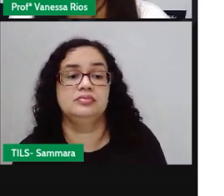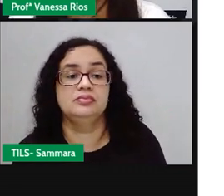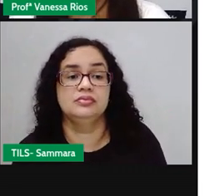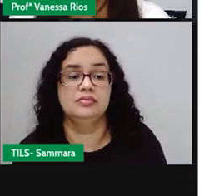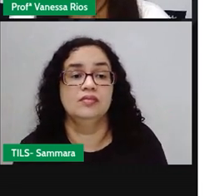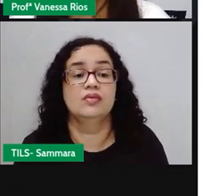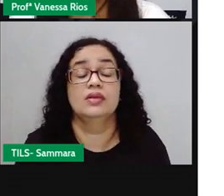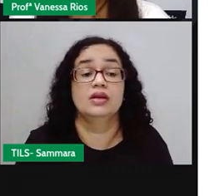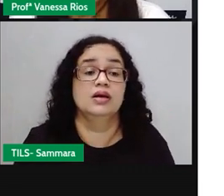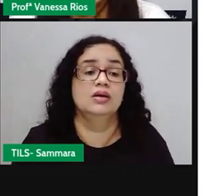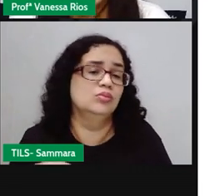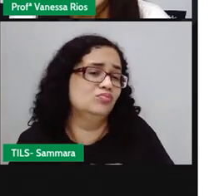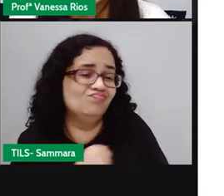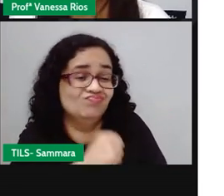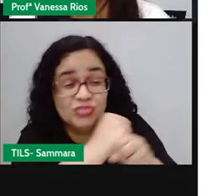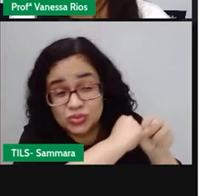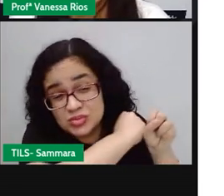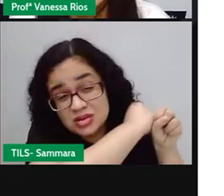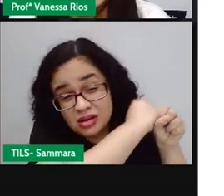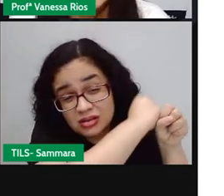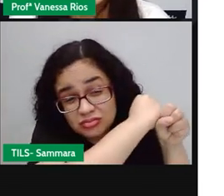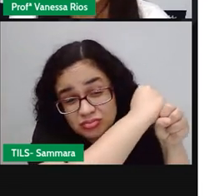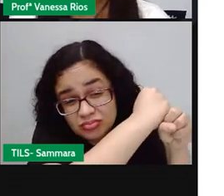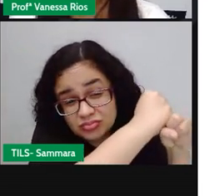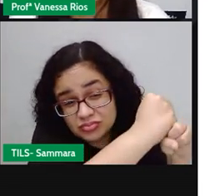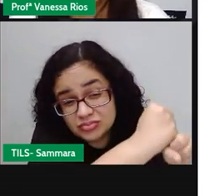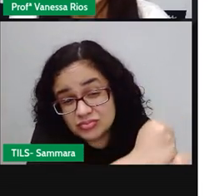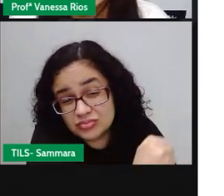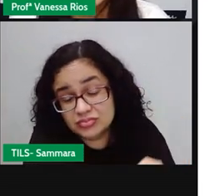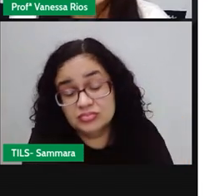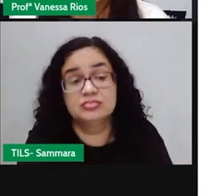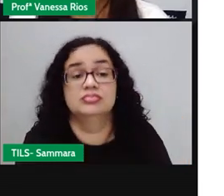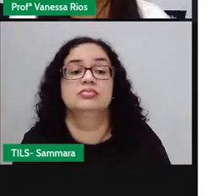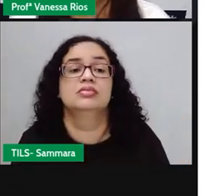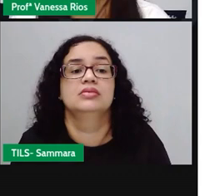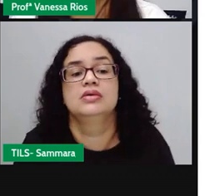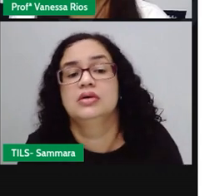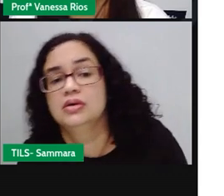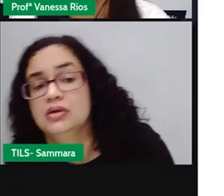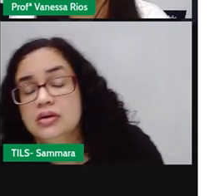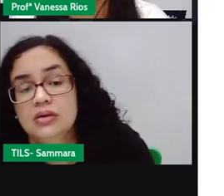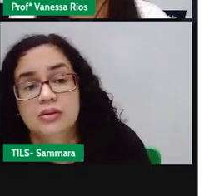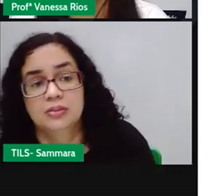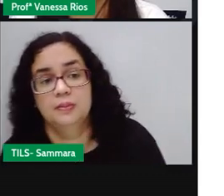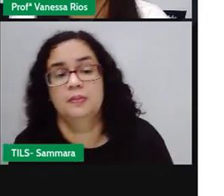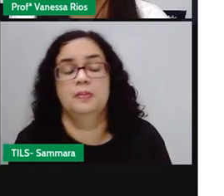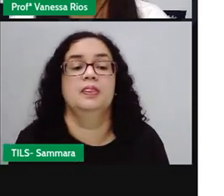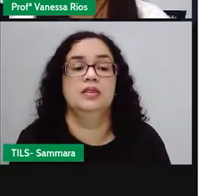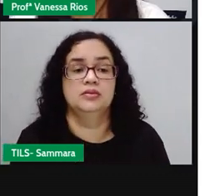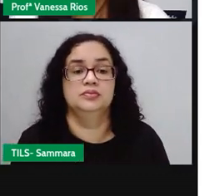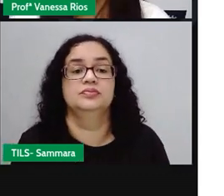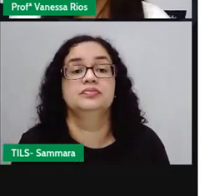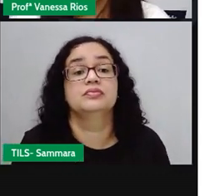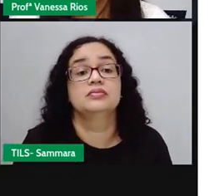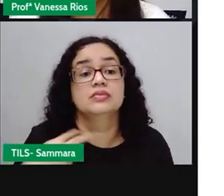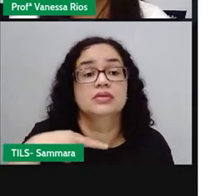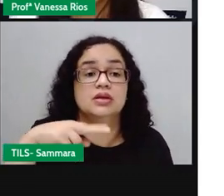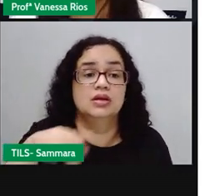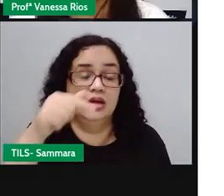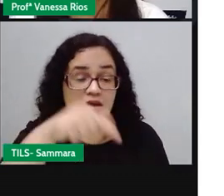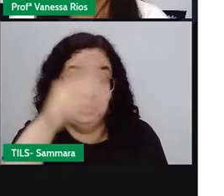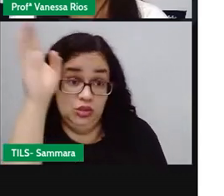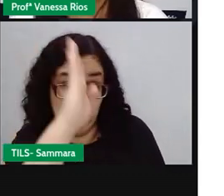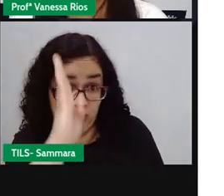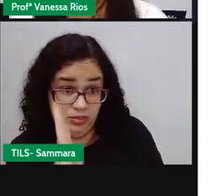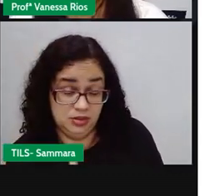ó, muitos anos aí, ó. Há centenas de anos atrás, a amarelinha surgiu. E nem surgiu aqui no